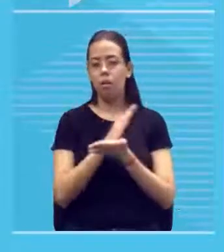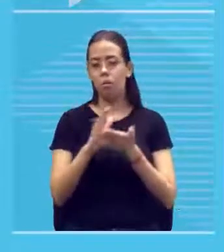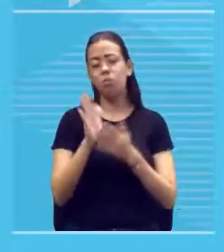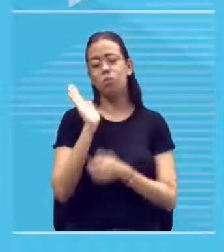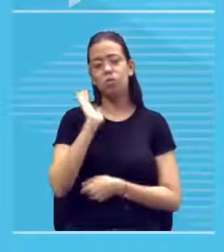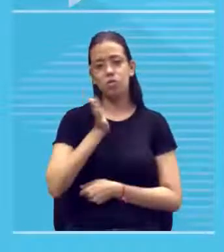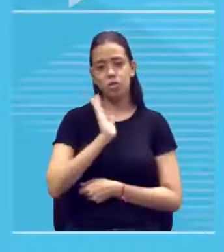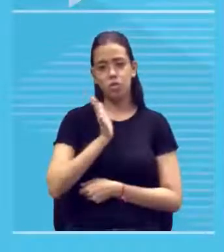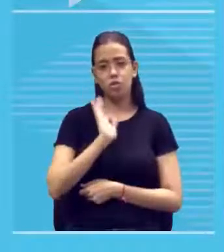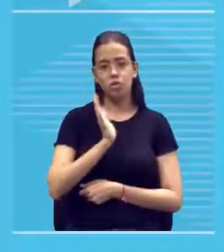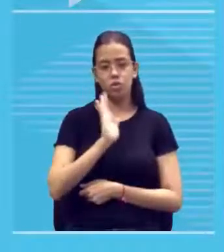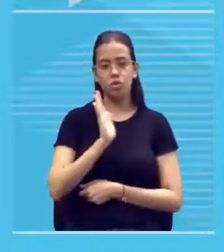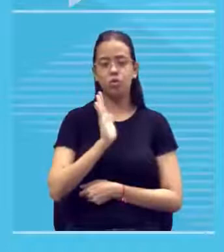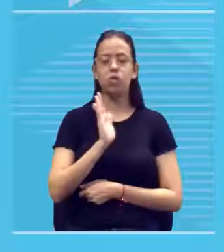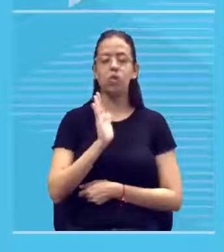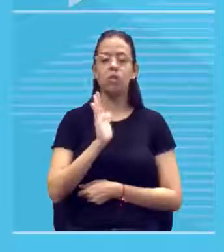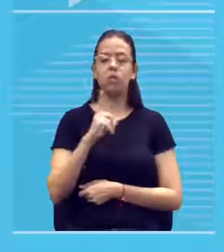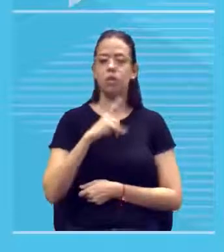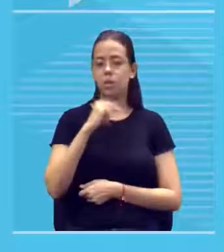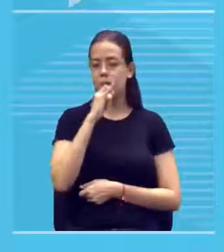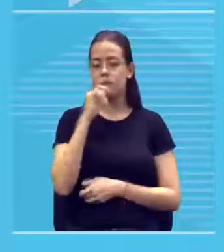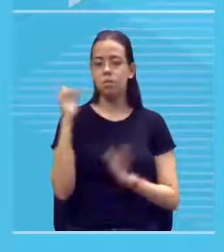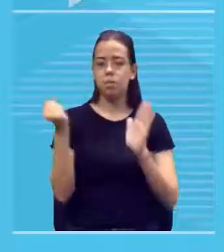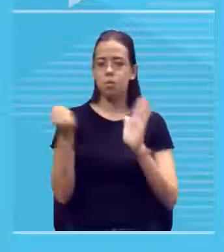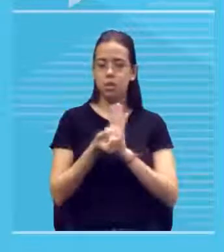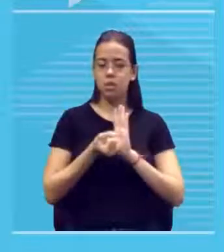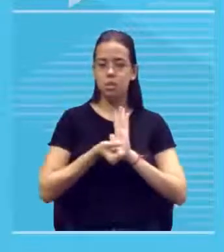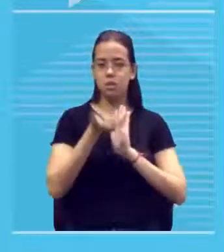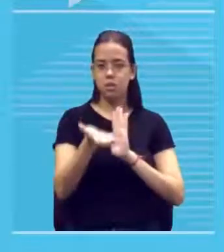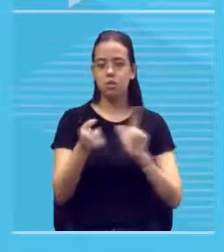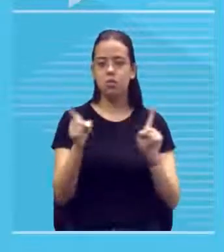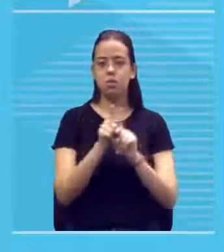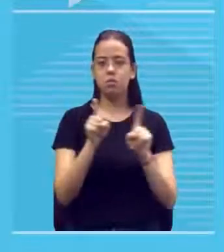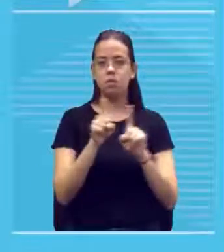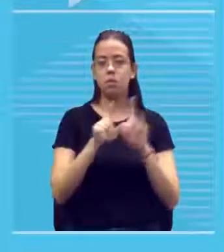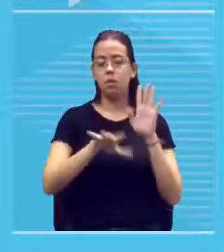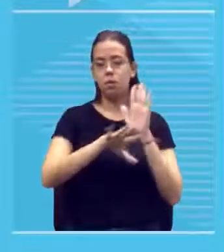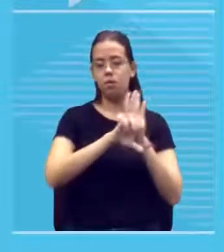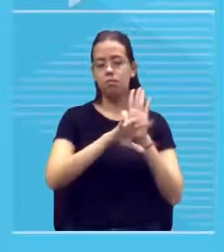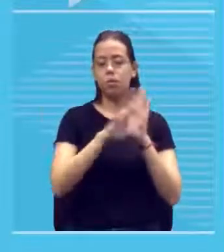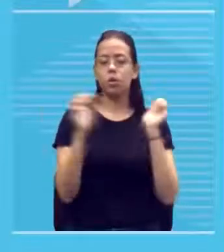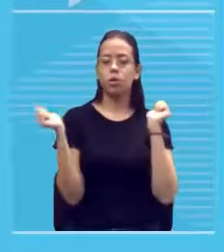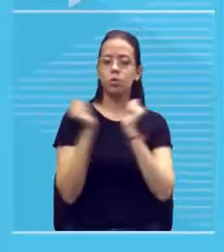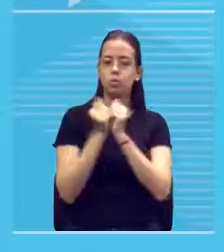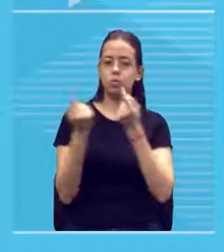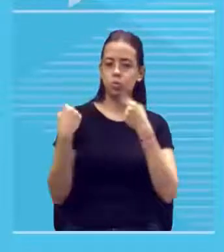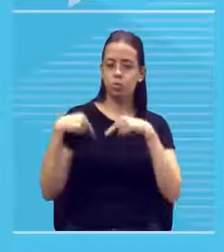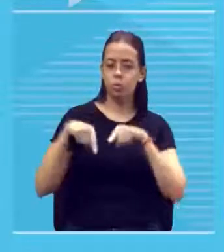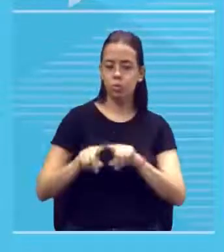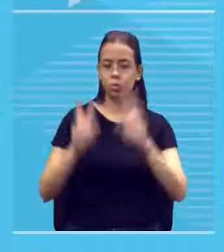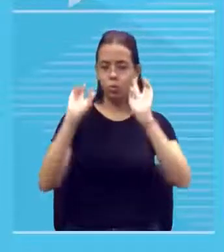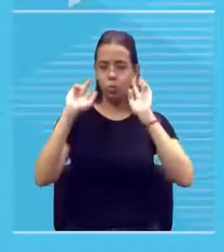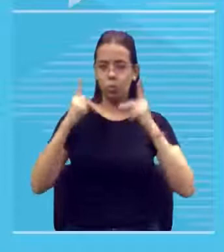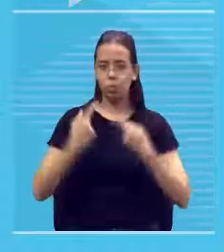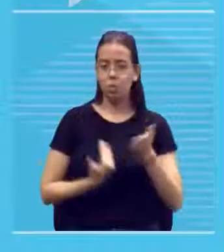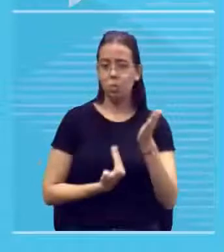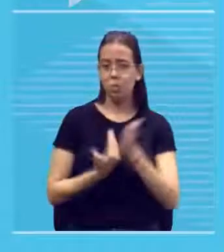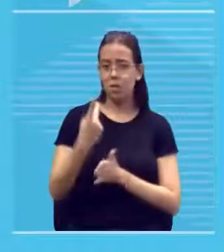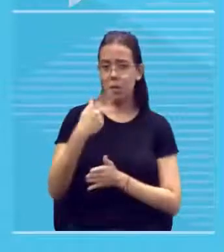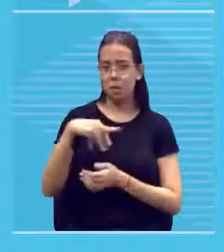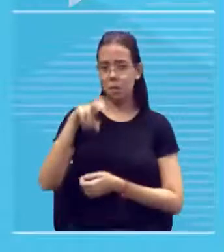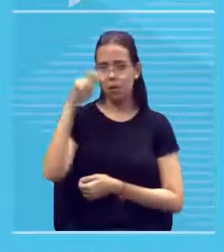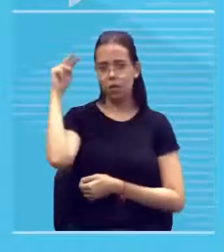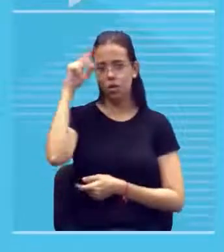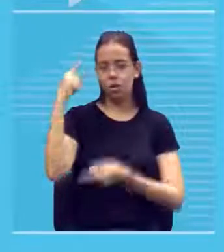existissem expressionismo e abstracionismo é uma coisa que acompanha o ser humano desde a pré-história os pintores